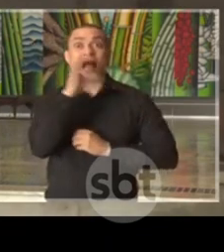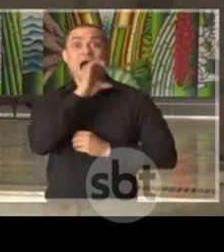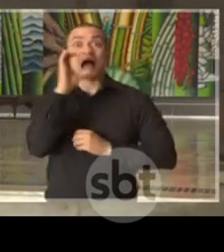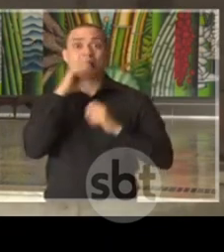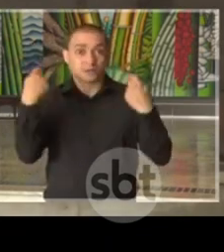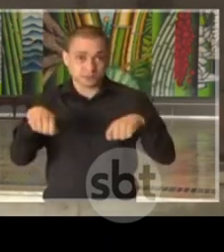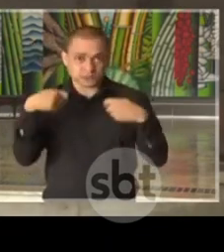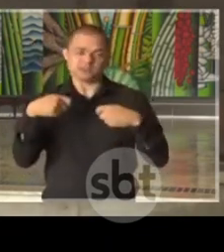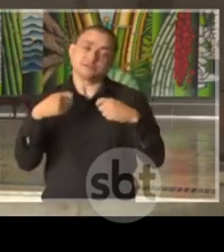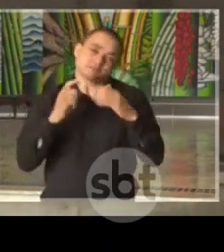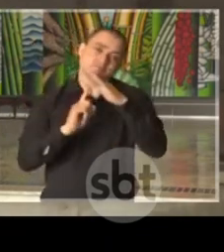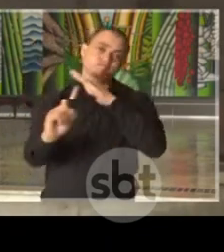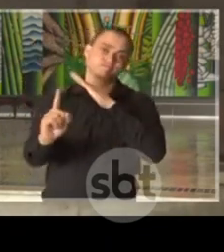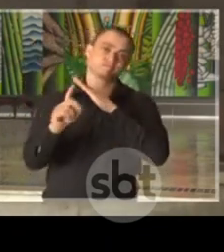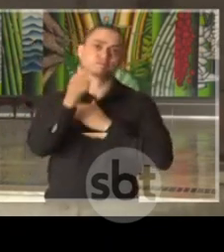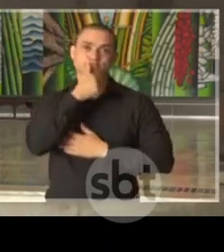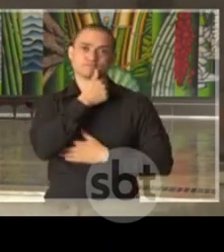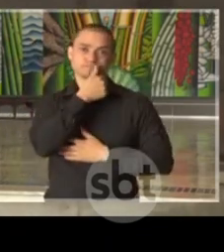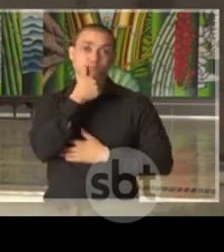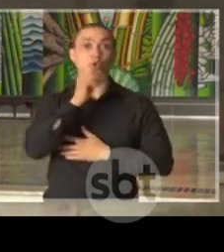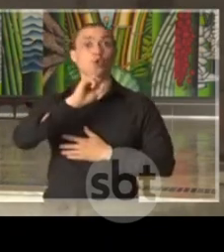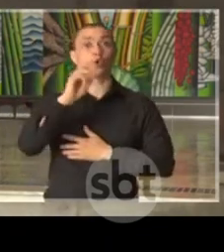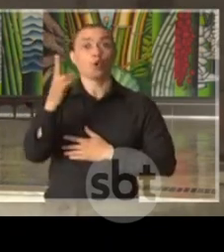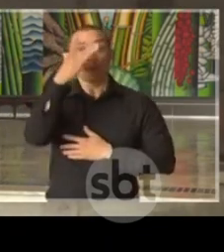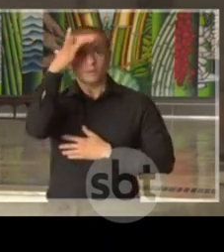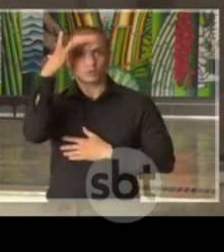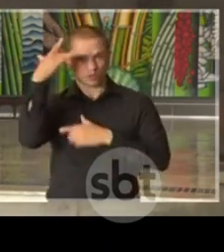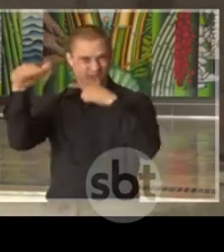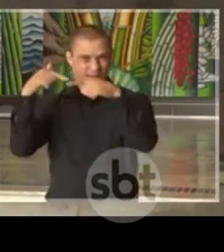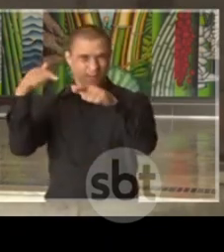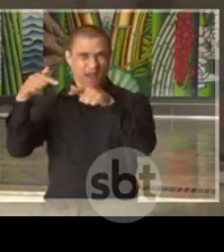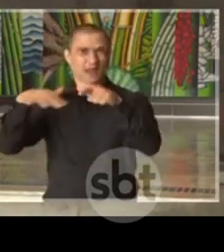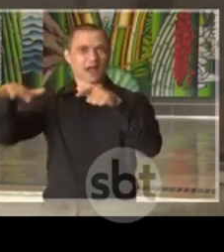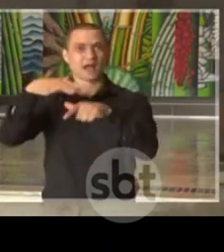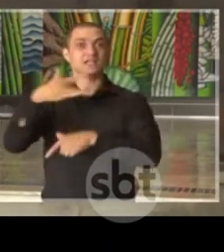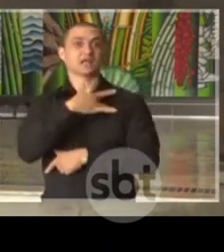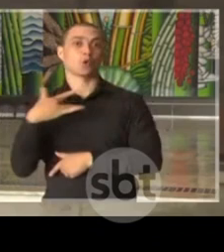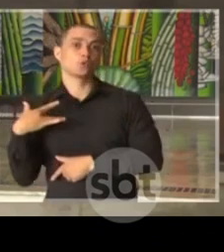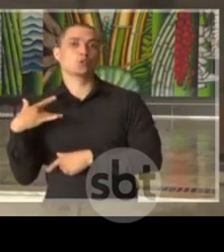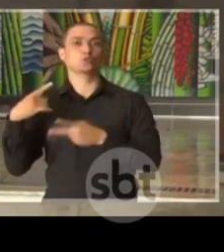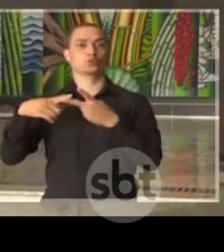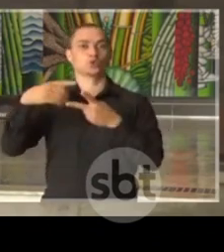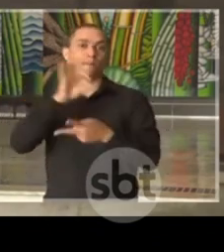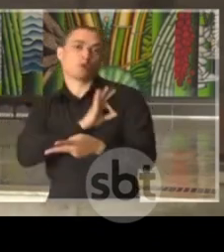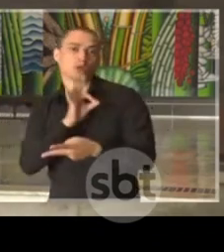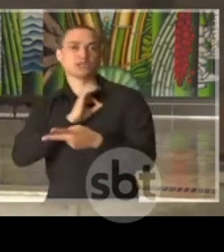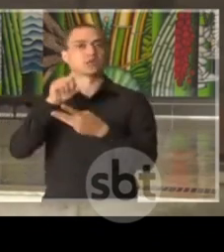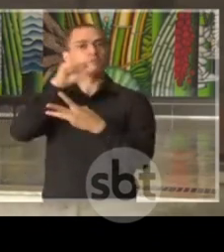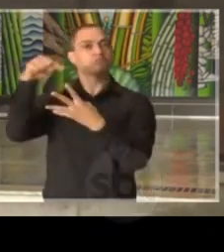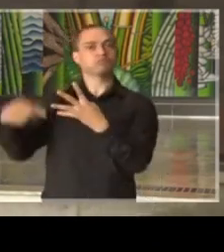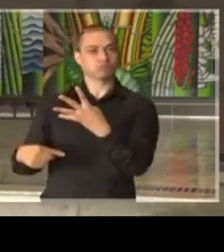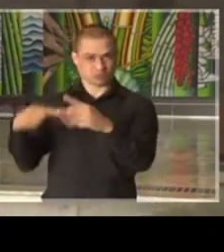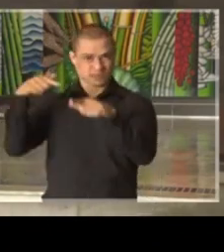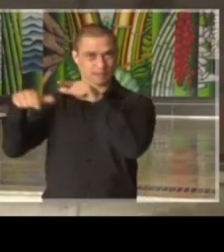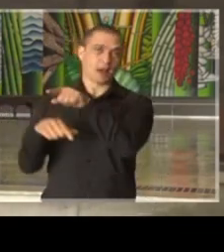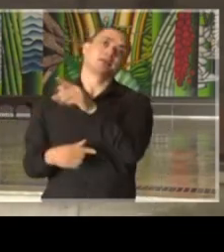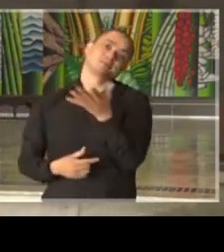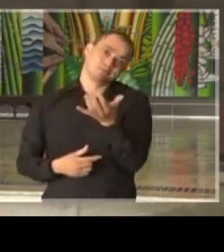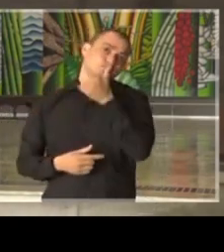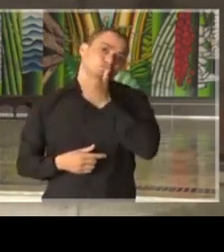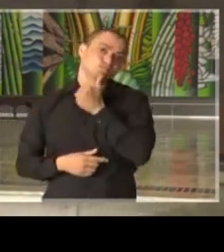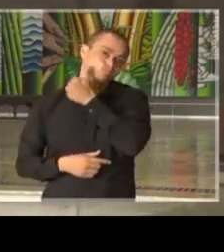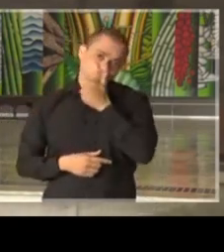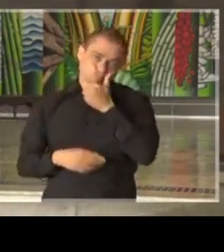e aqueles que estão trabalhando em áreas essenciais aos serviços públicos e aos serviços privados é que